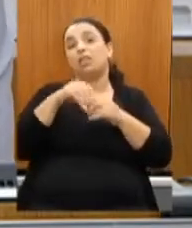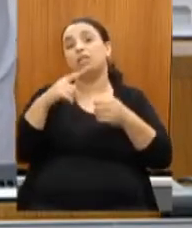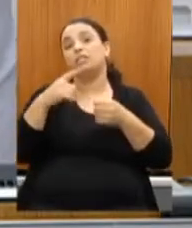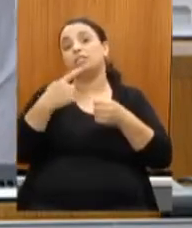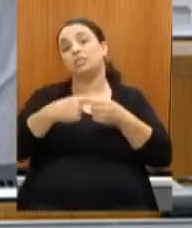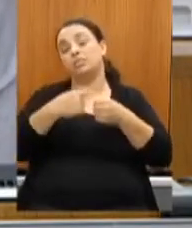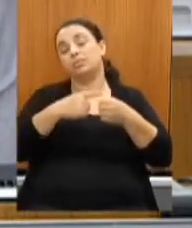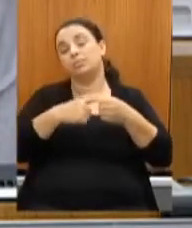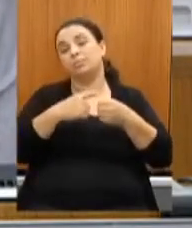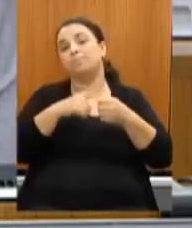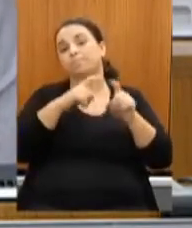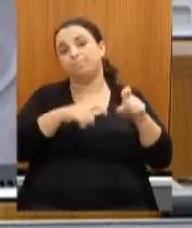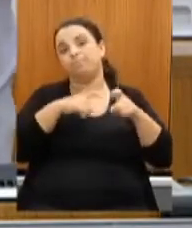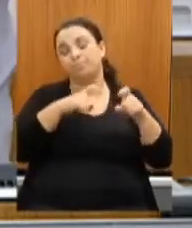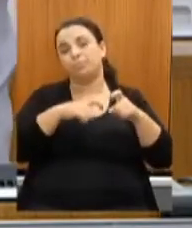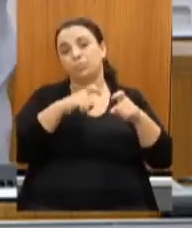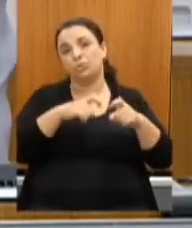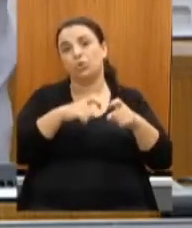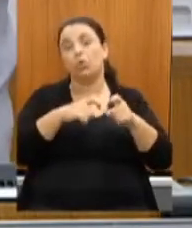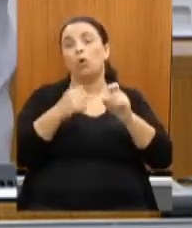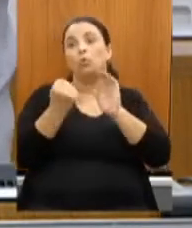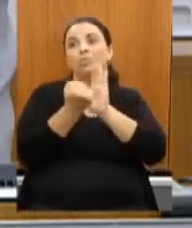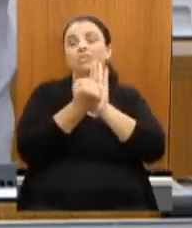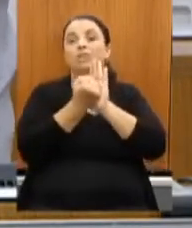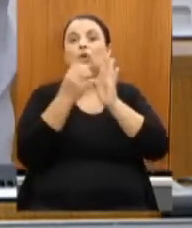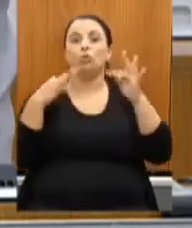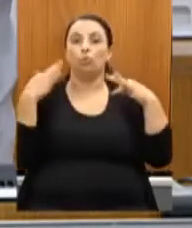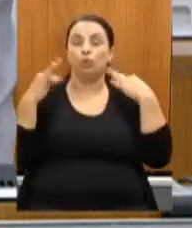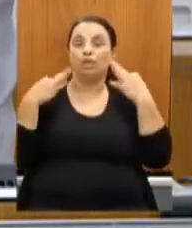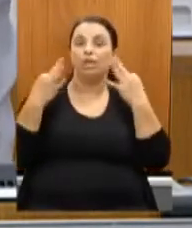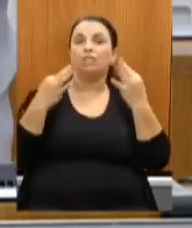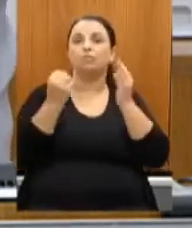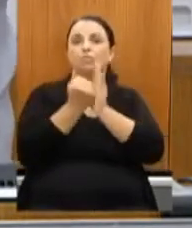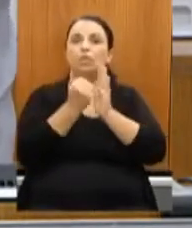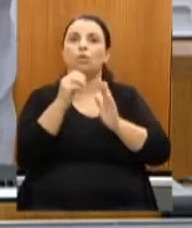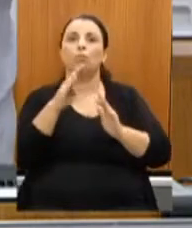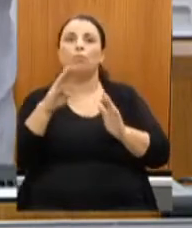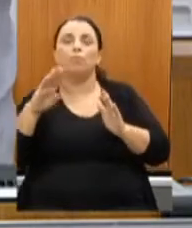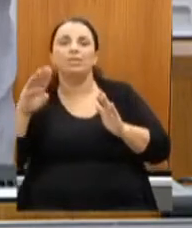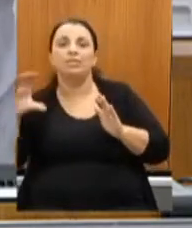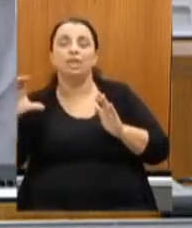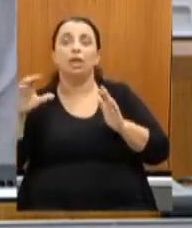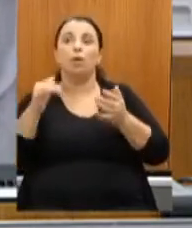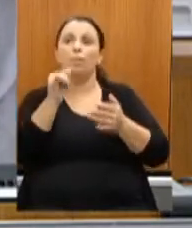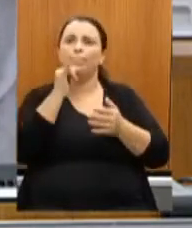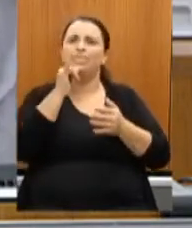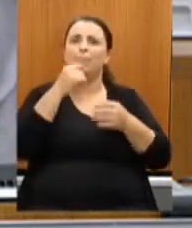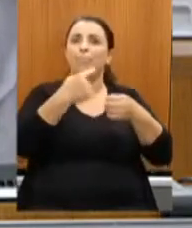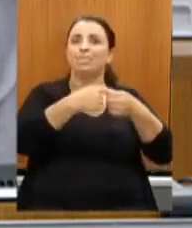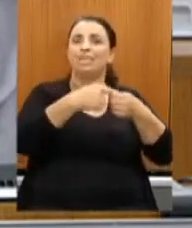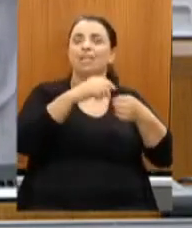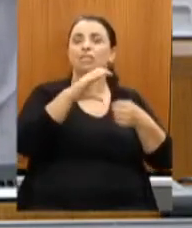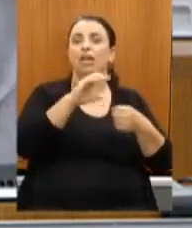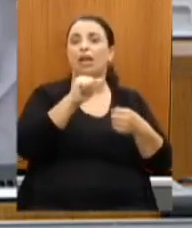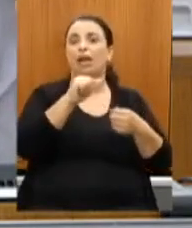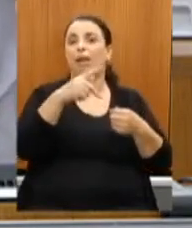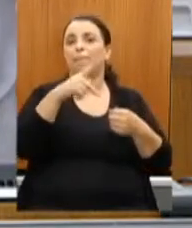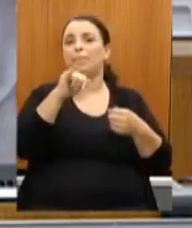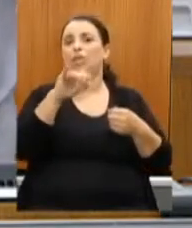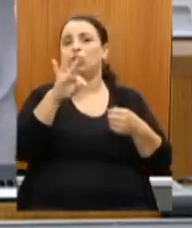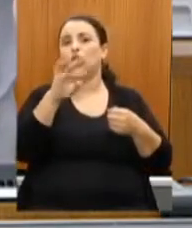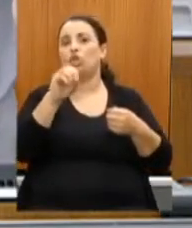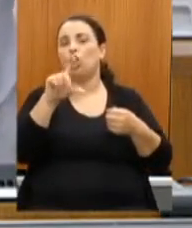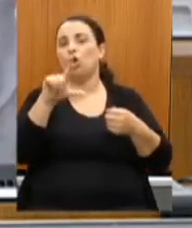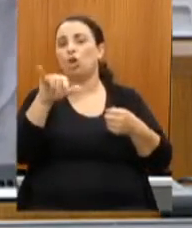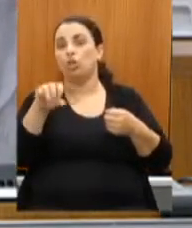do WTTC tanto é que em Capitólio por exemplo o Luiz o dia que eu estive lá me falou que secretário todo final de semana